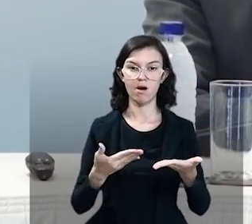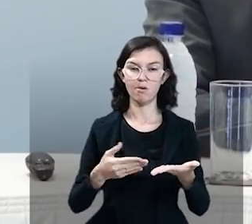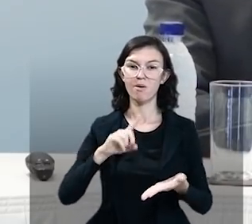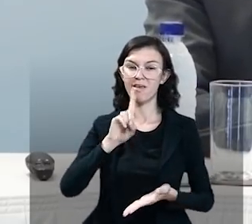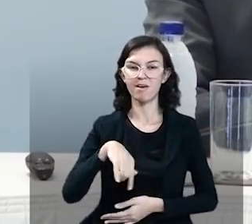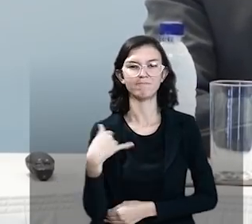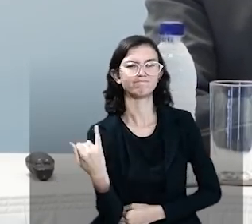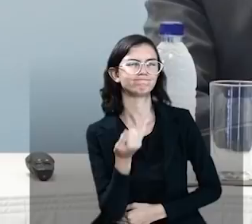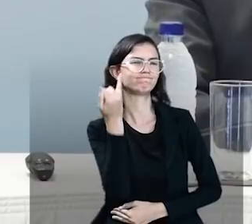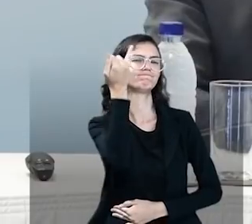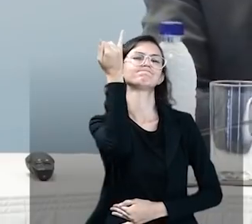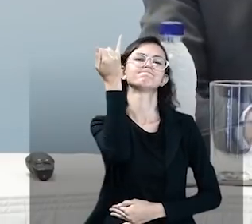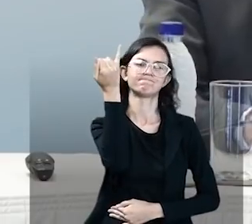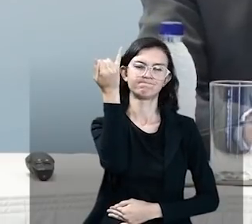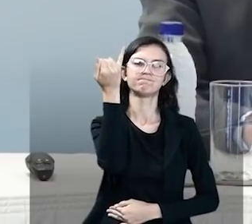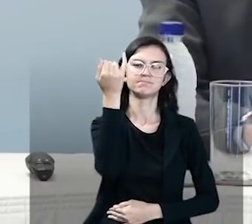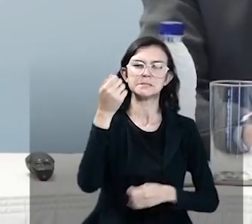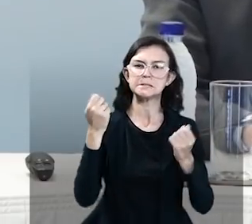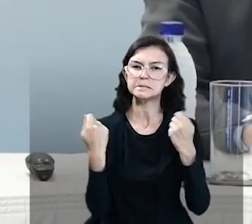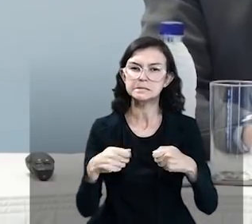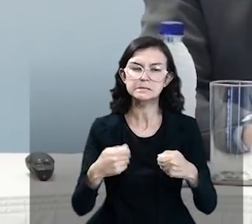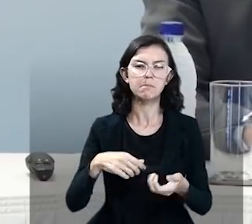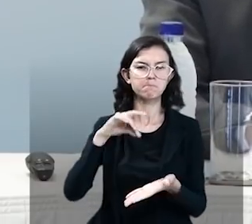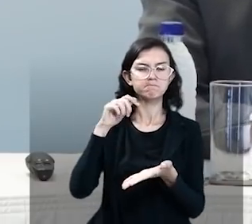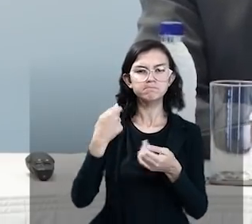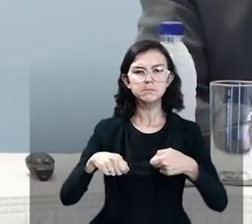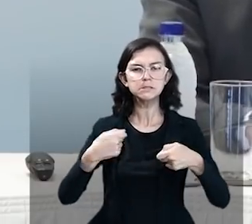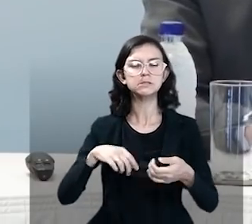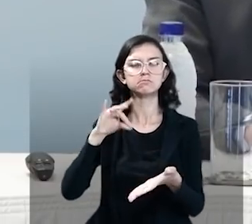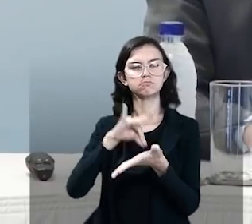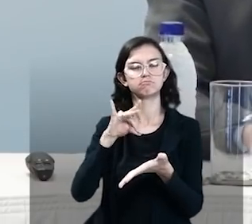necessário e presente.